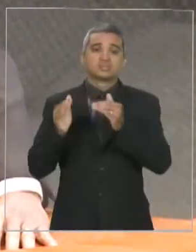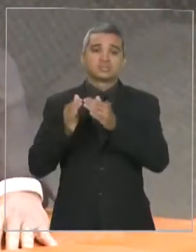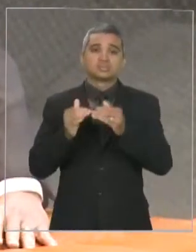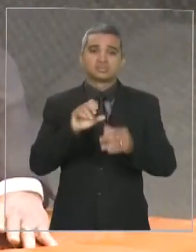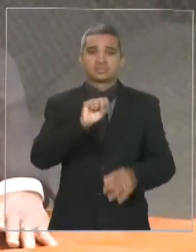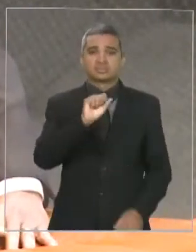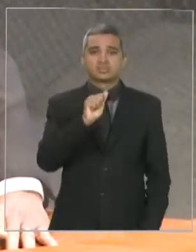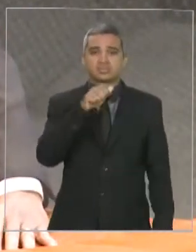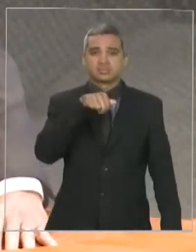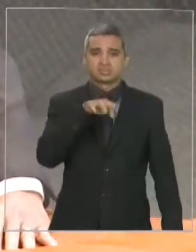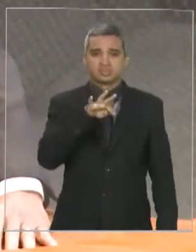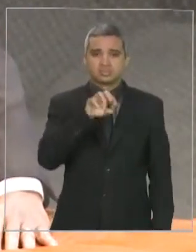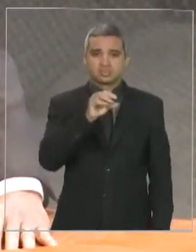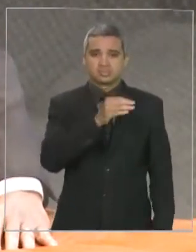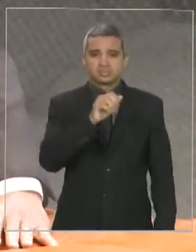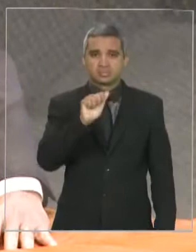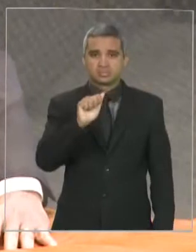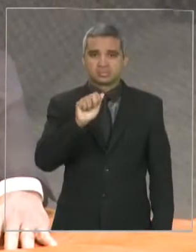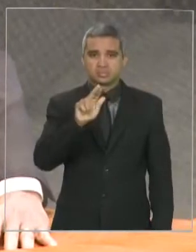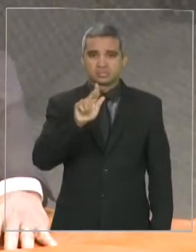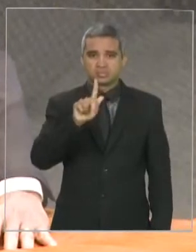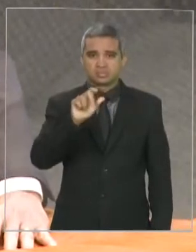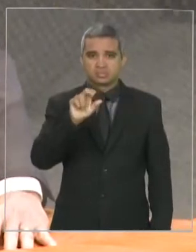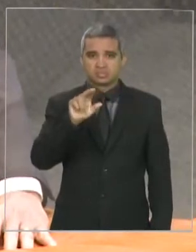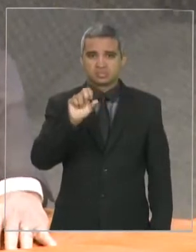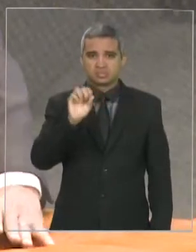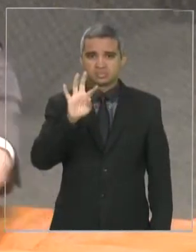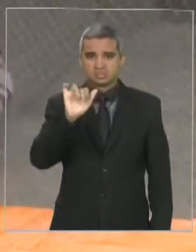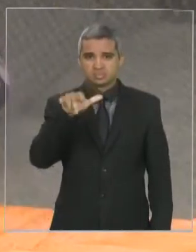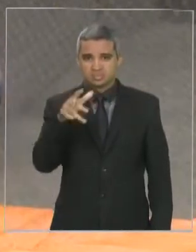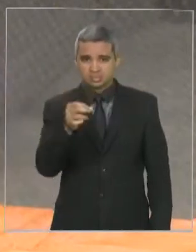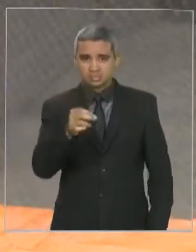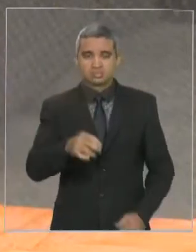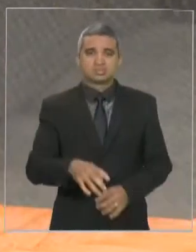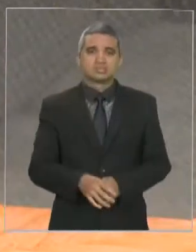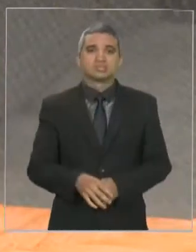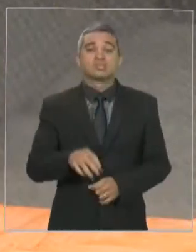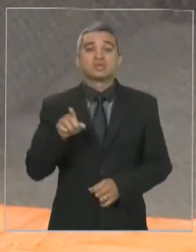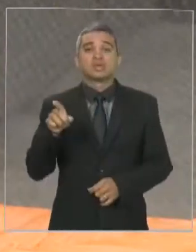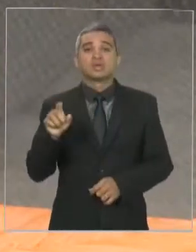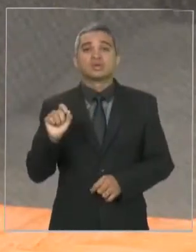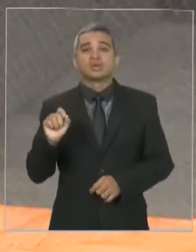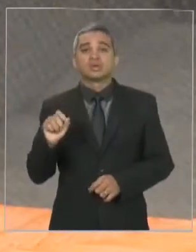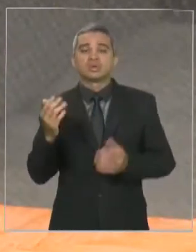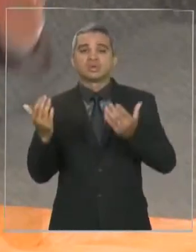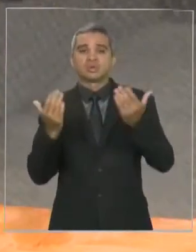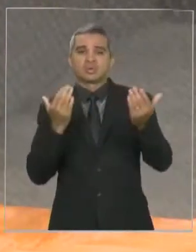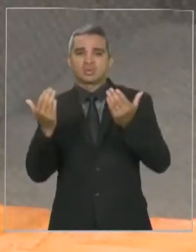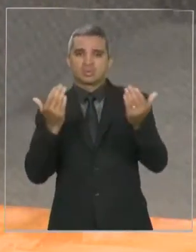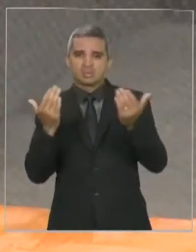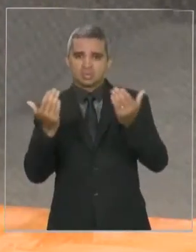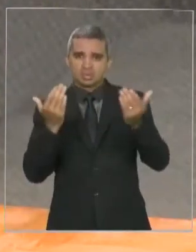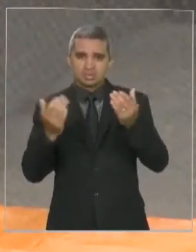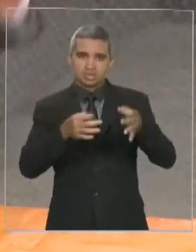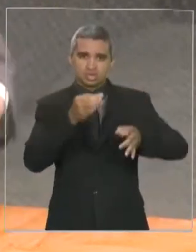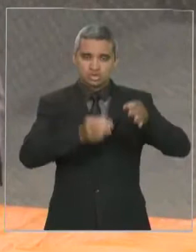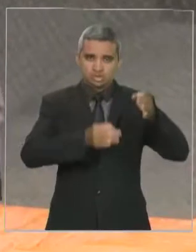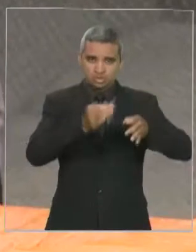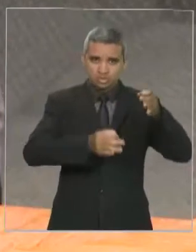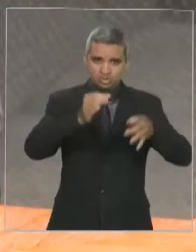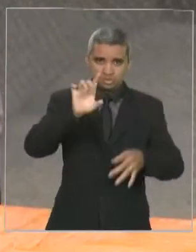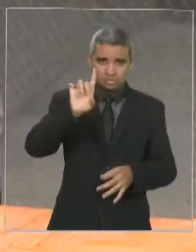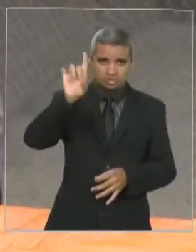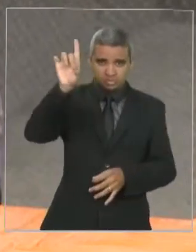fez, deputado Edivaldo Holanda, quando fez um comparativo à justiça divina